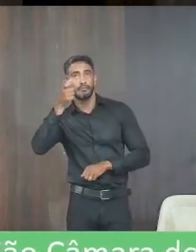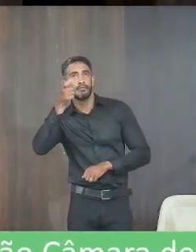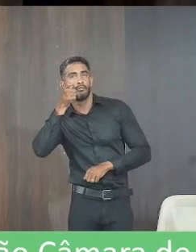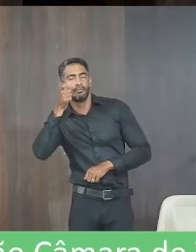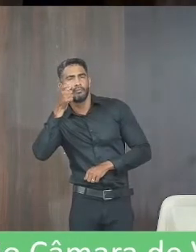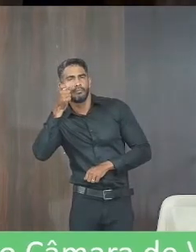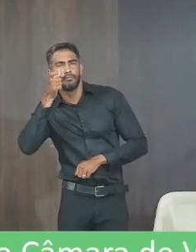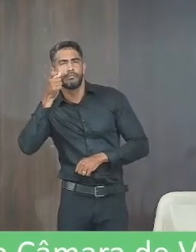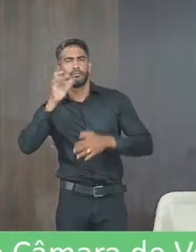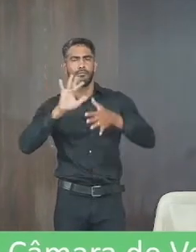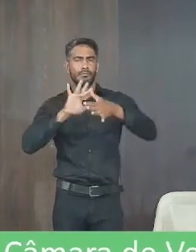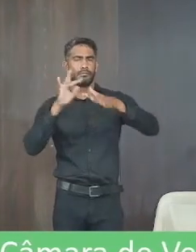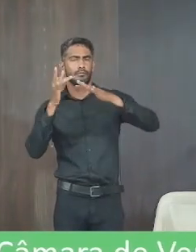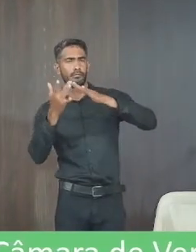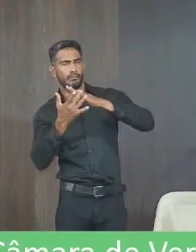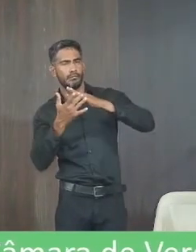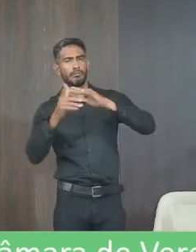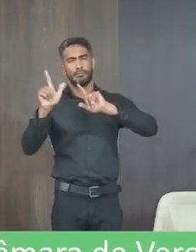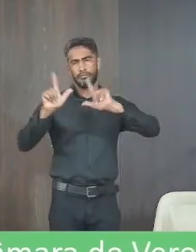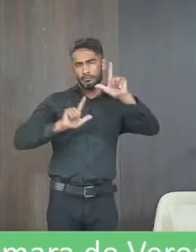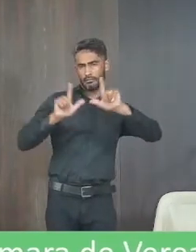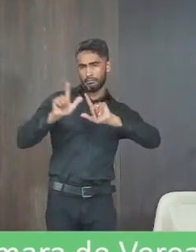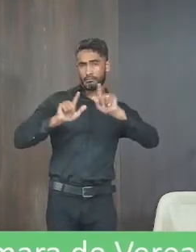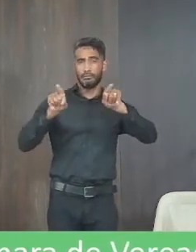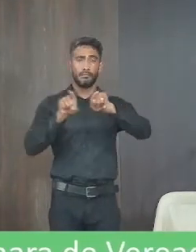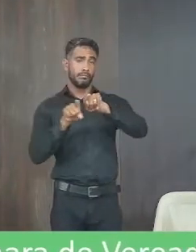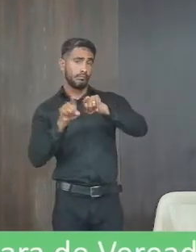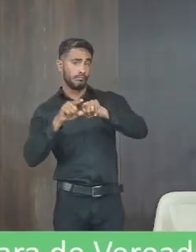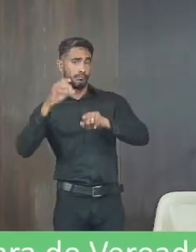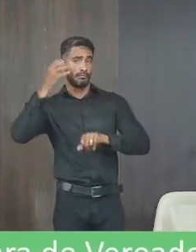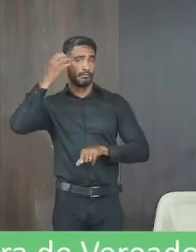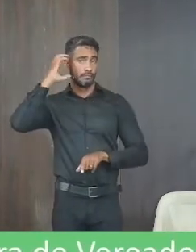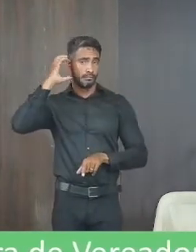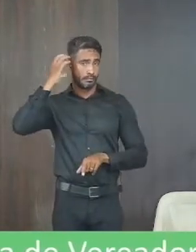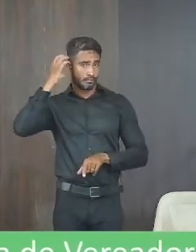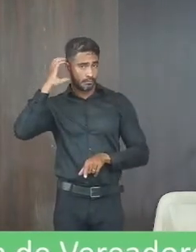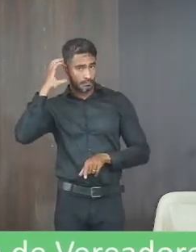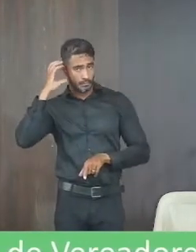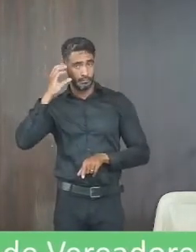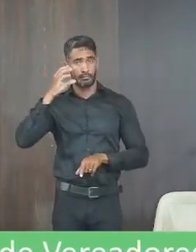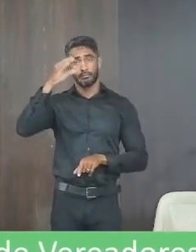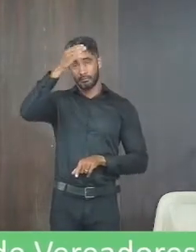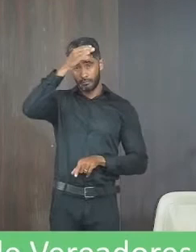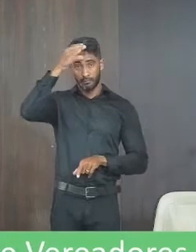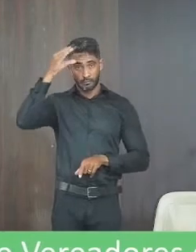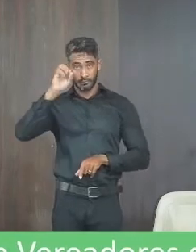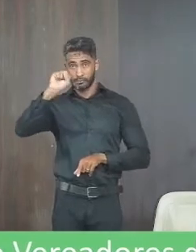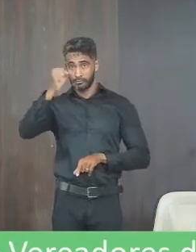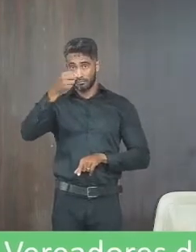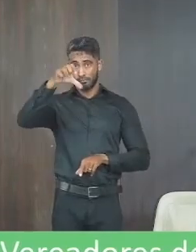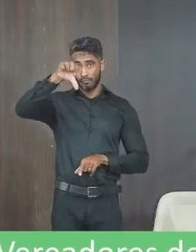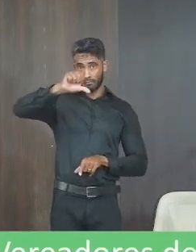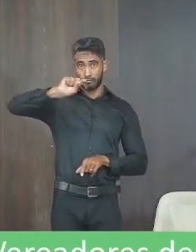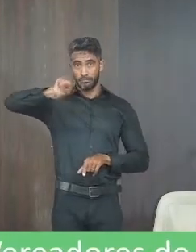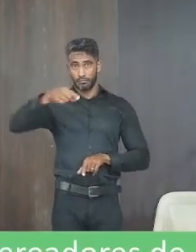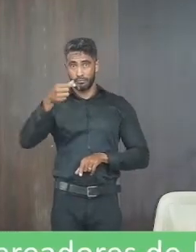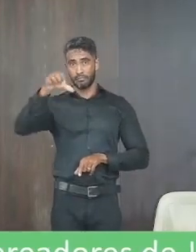que nos assistem através da tv e das redes sociais e os nossos ouvintes da rádio câmara 89,9